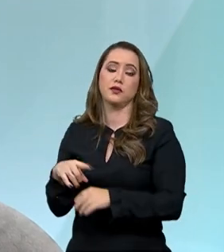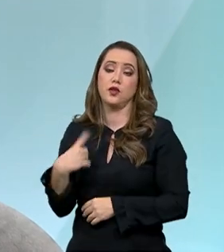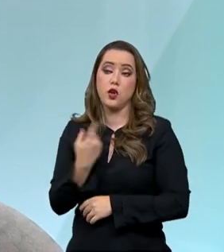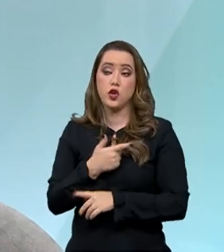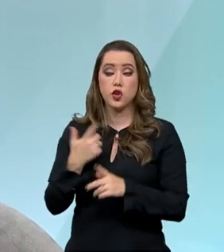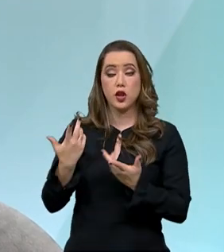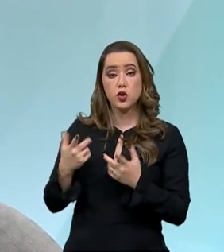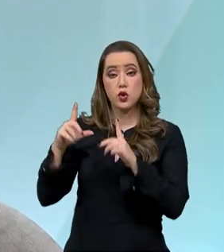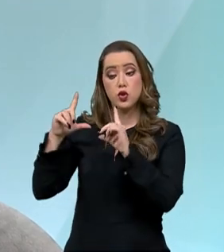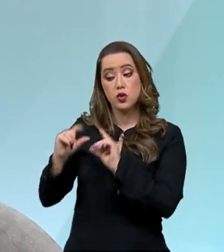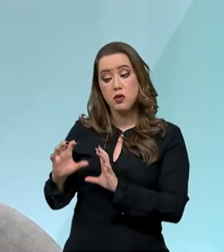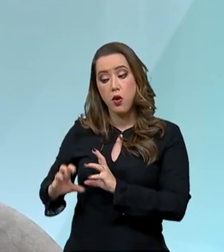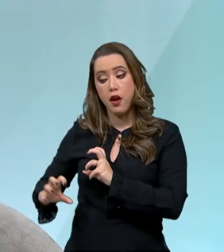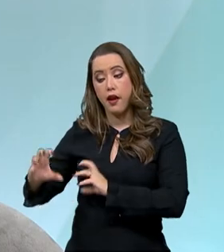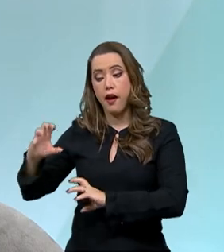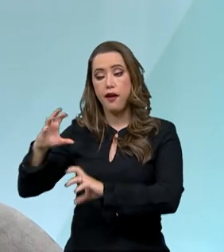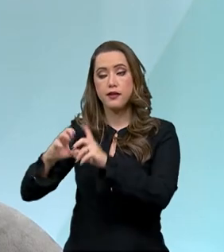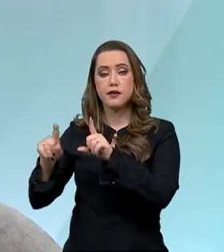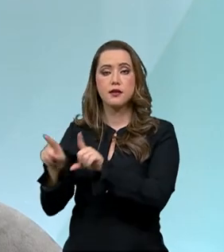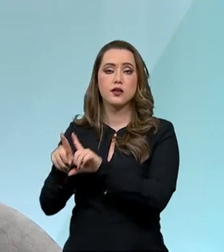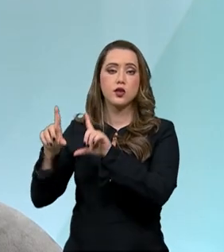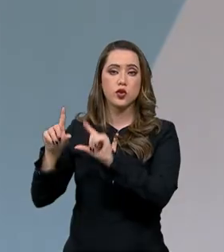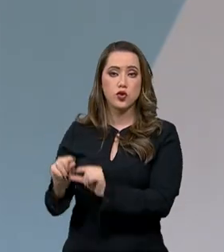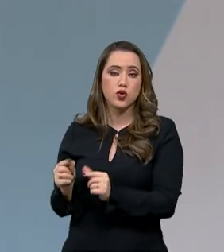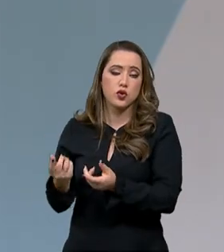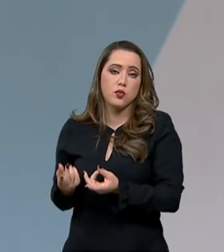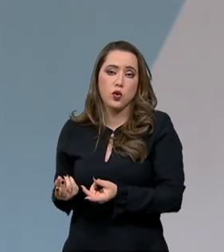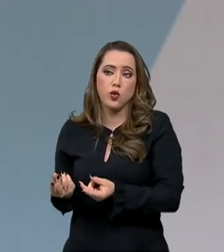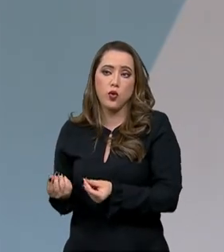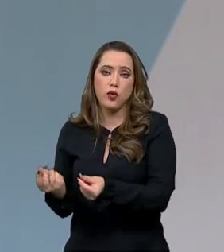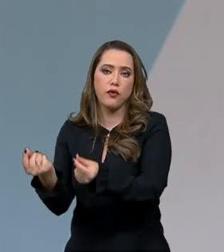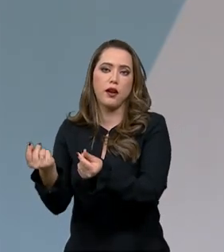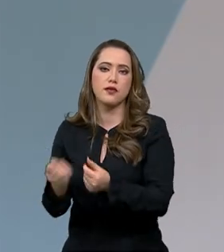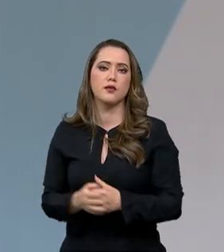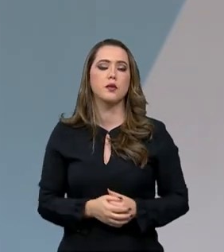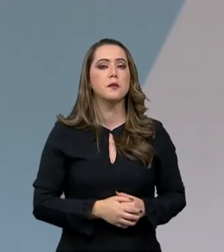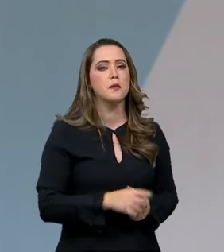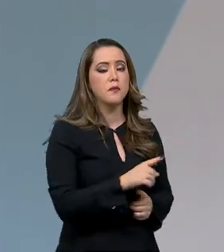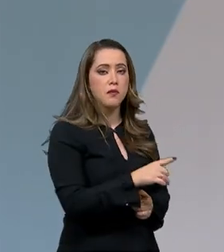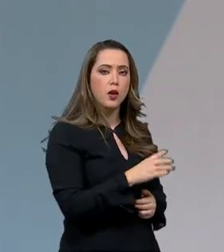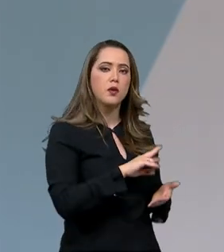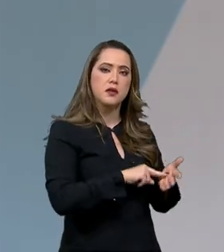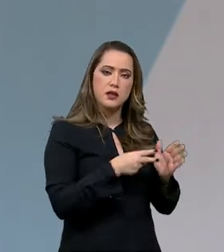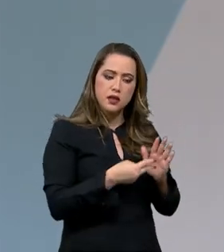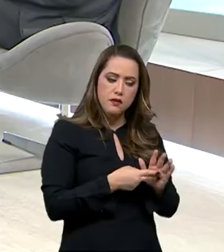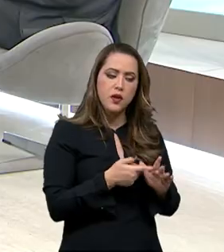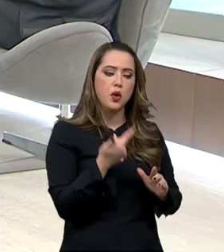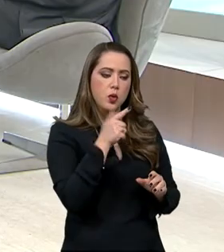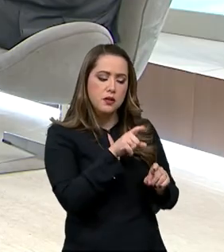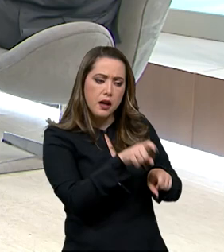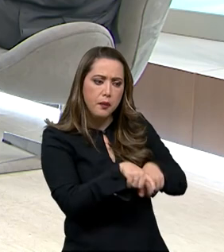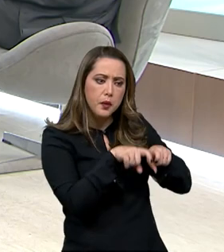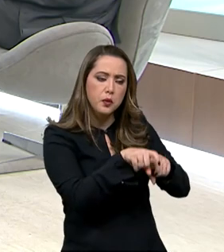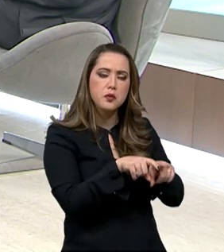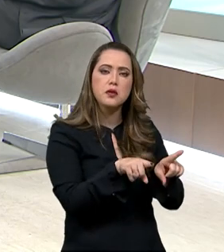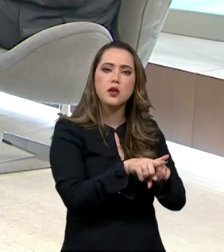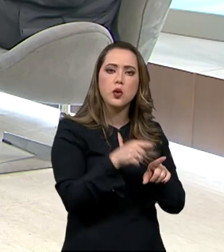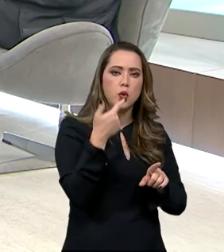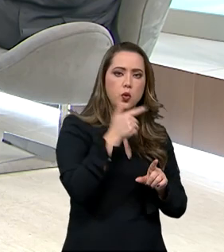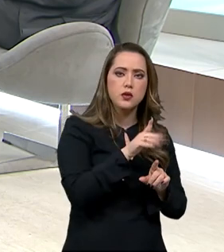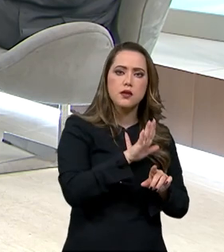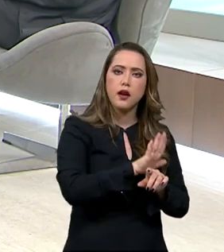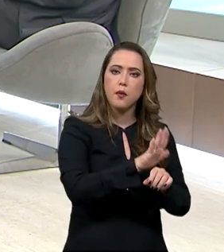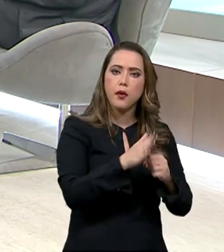para reduzir a emissão de gases de efeito estufa. Ou seja, produtividade e conservação ambiental, né? Exatamente. Muito bom. Agora, que tipo de